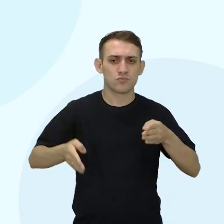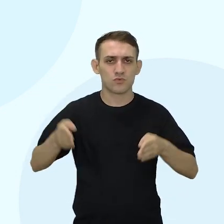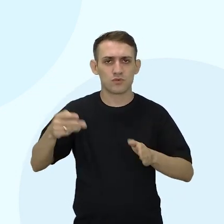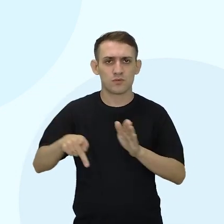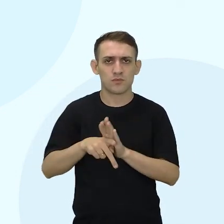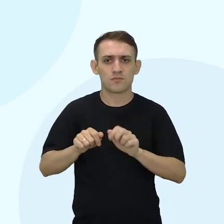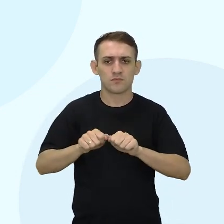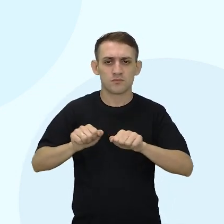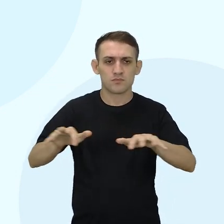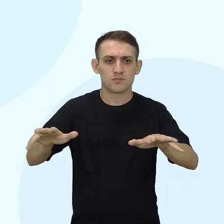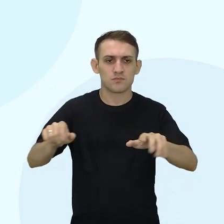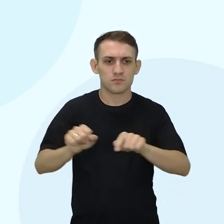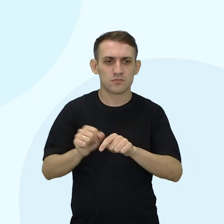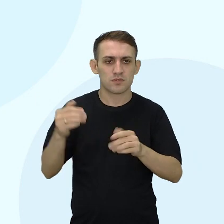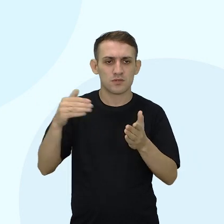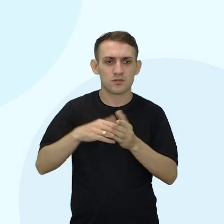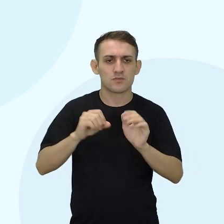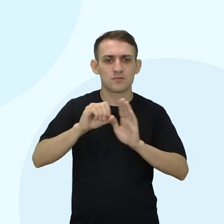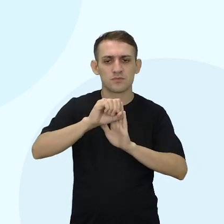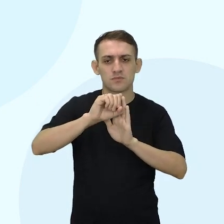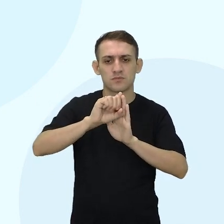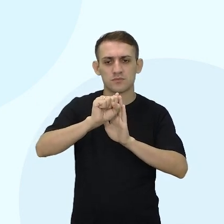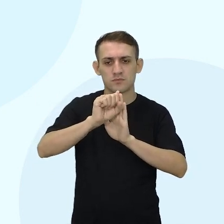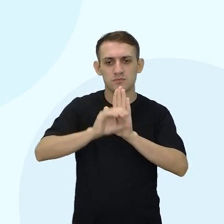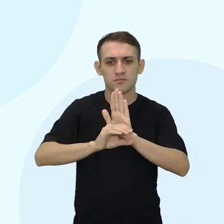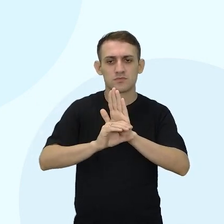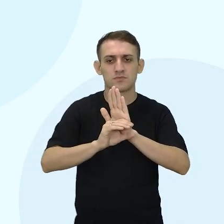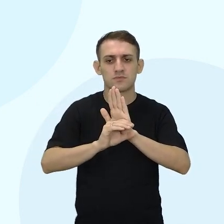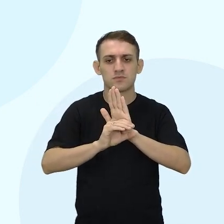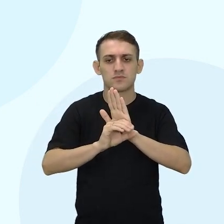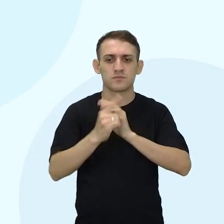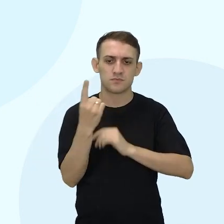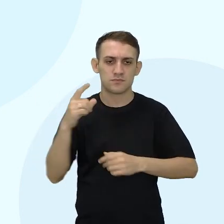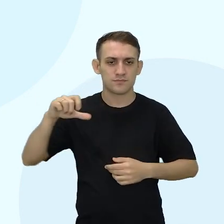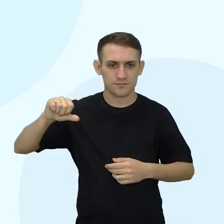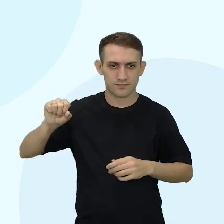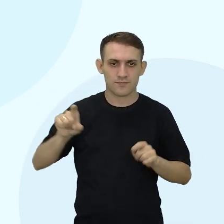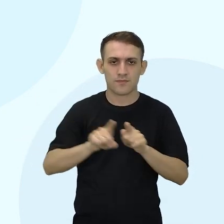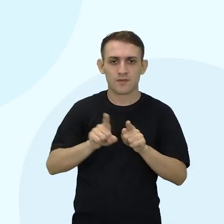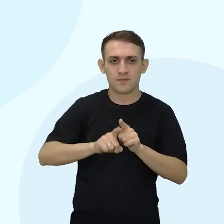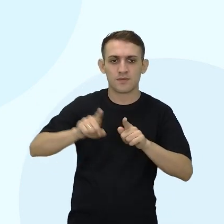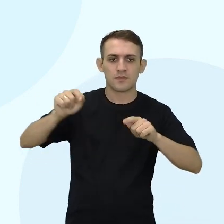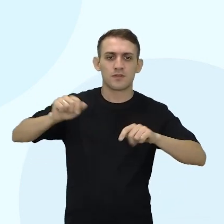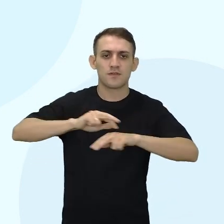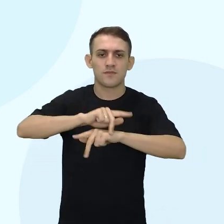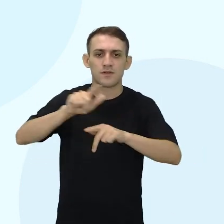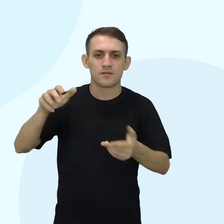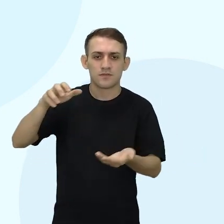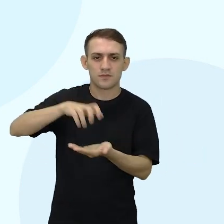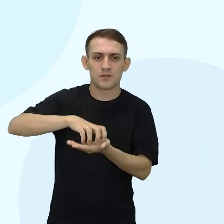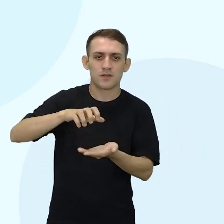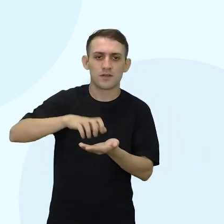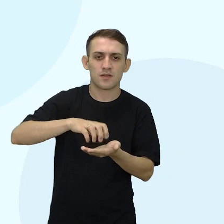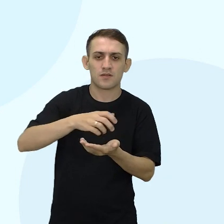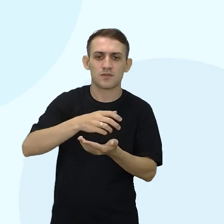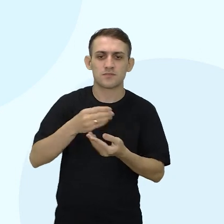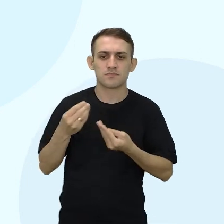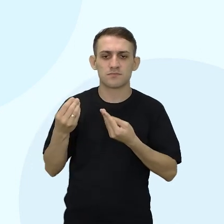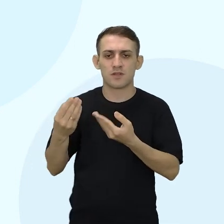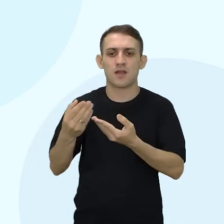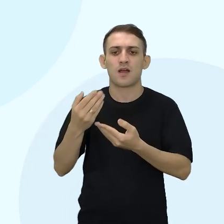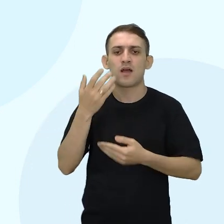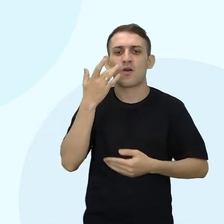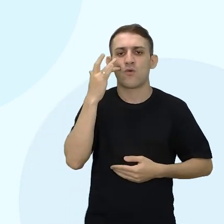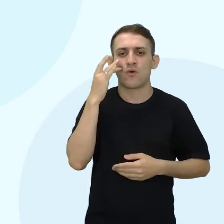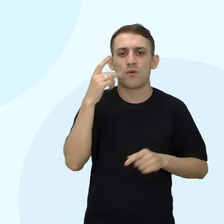a colonização até os meados do século XIX, com os centros exportadores de